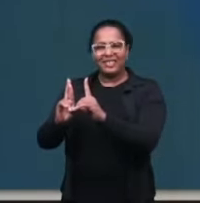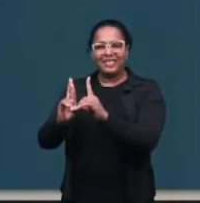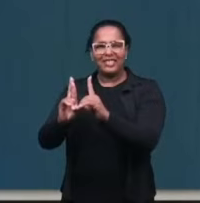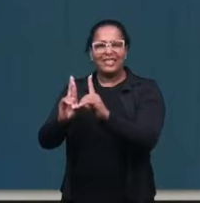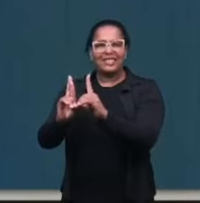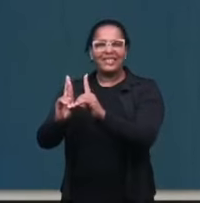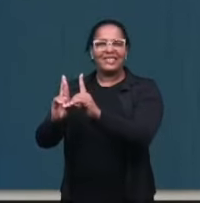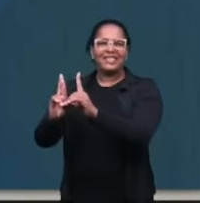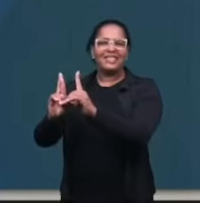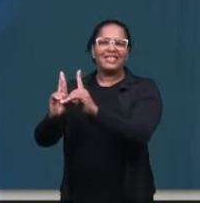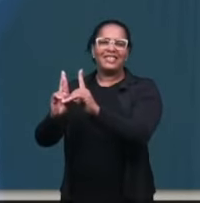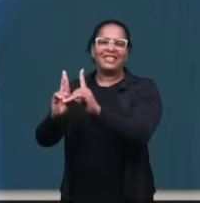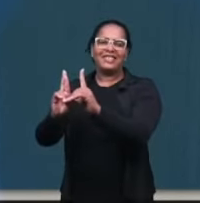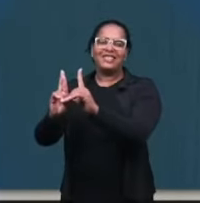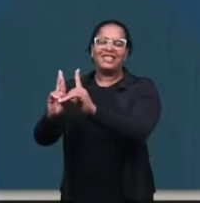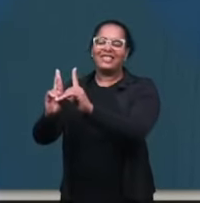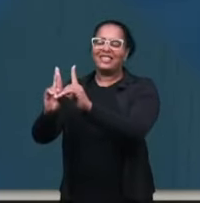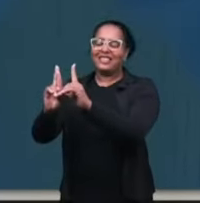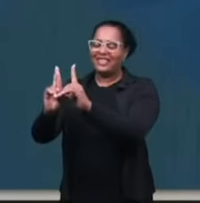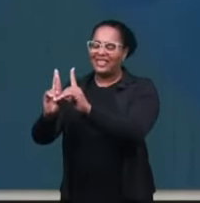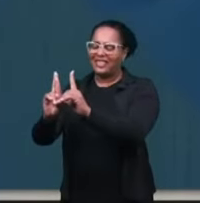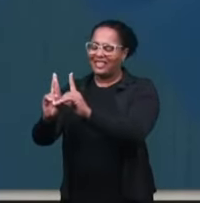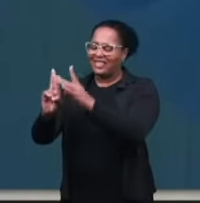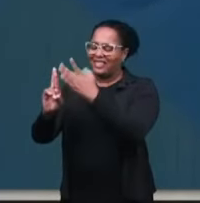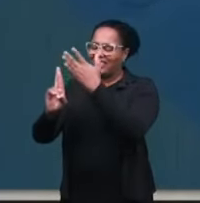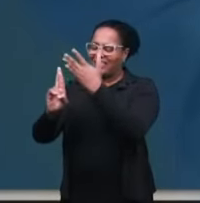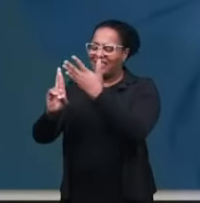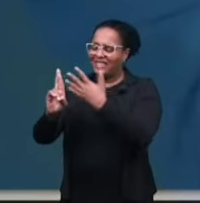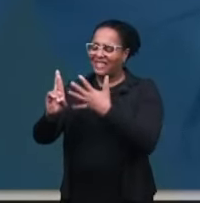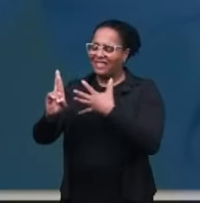vou descansar